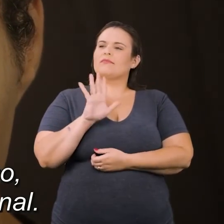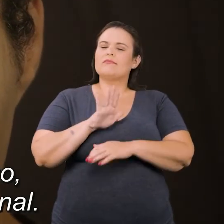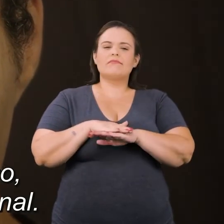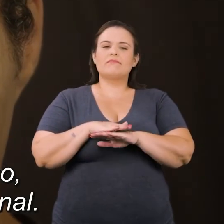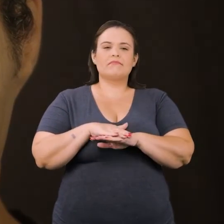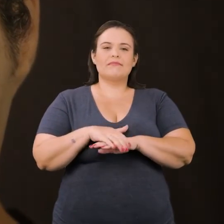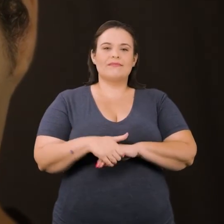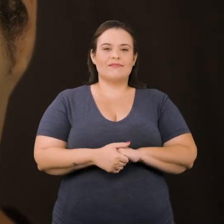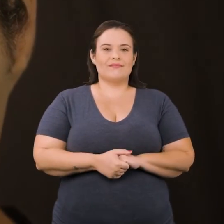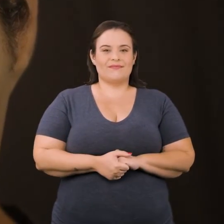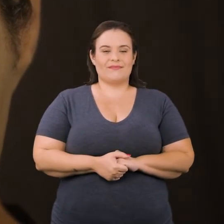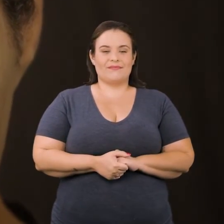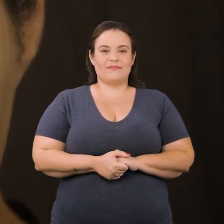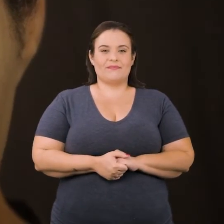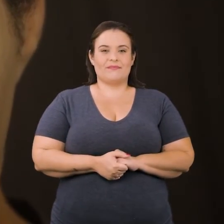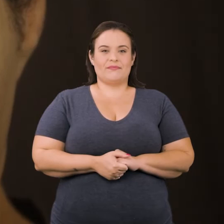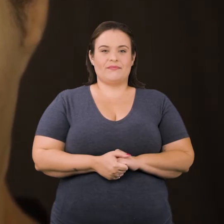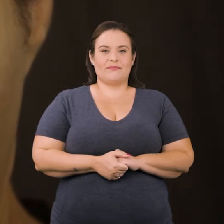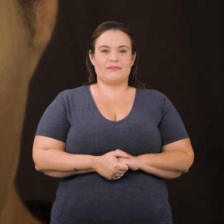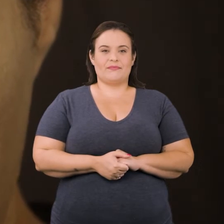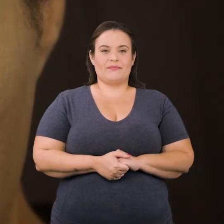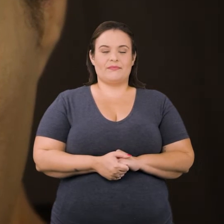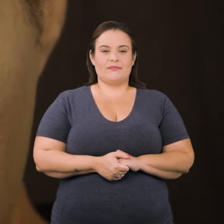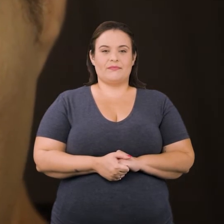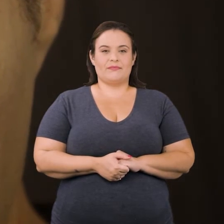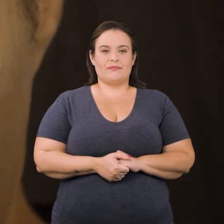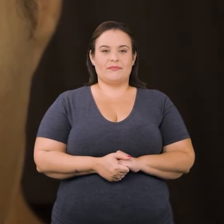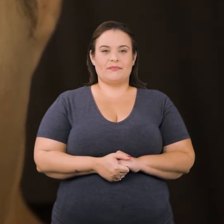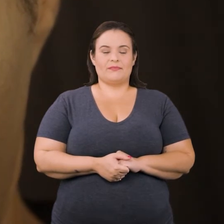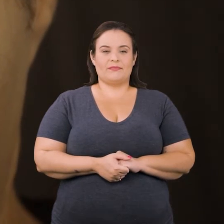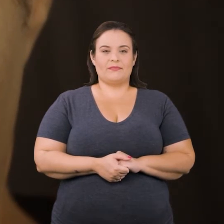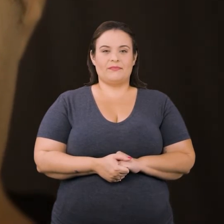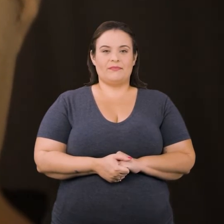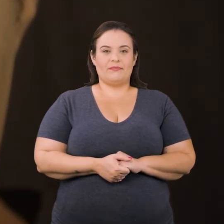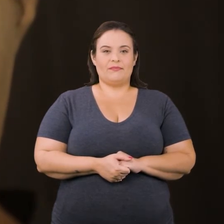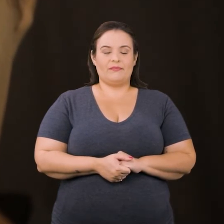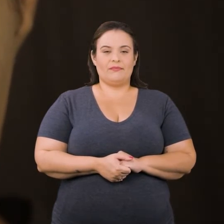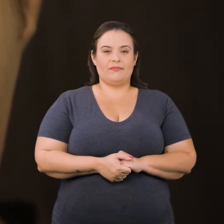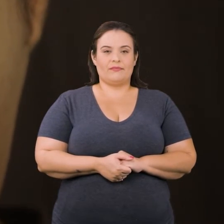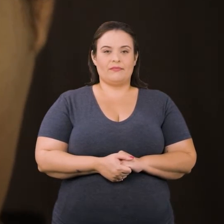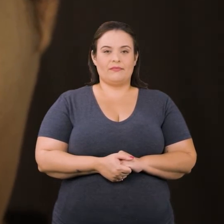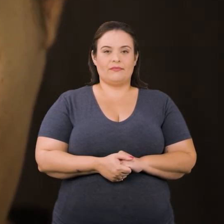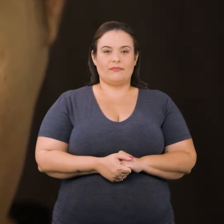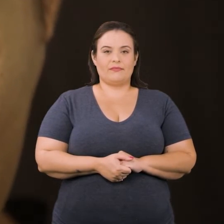funcional. Com a mão erguida como se empunhasse algo, Fábio se aproxima com olhar sério e sobrancelha arqueada.